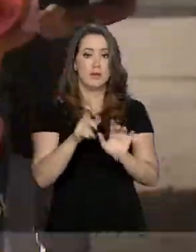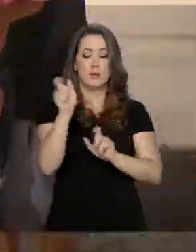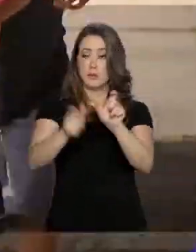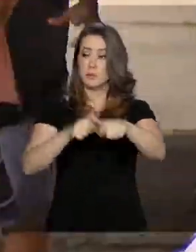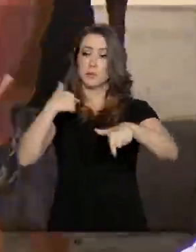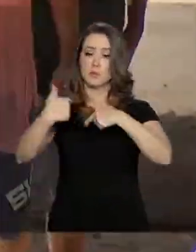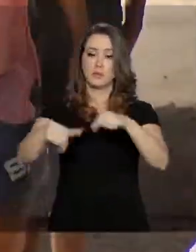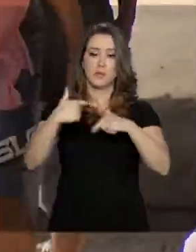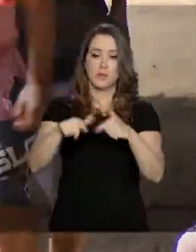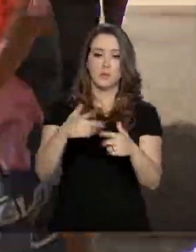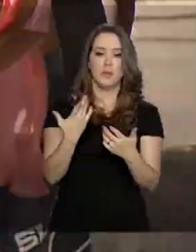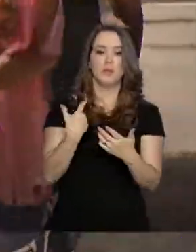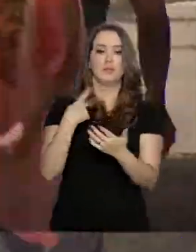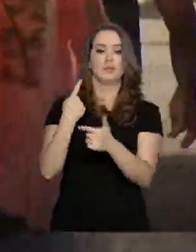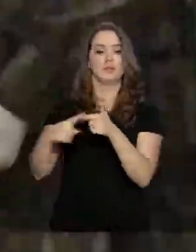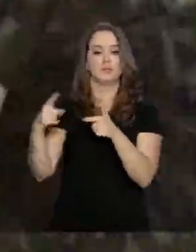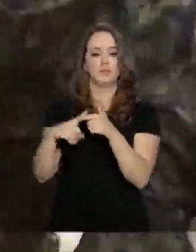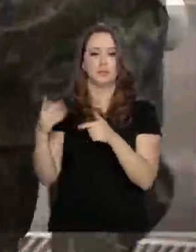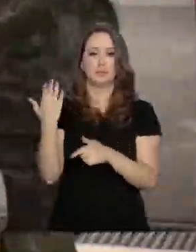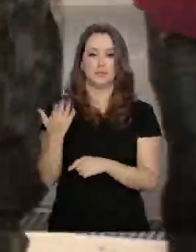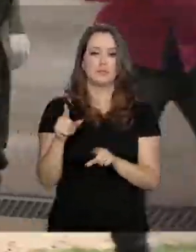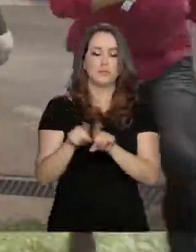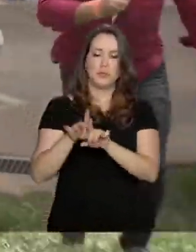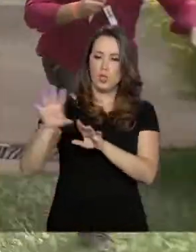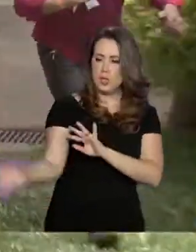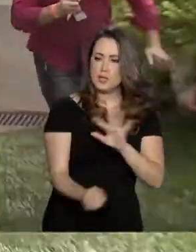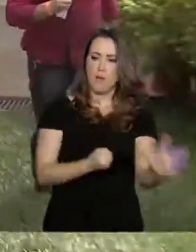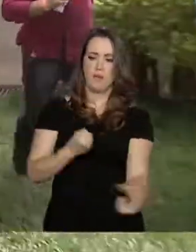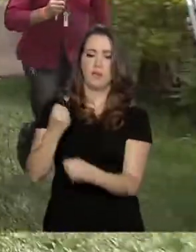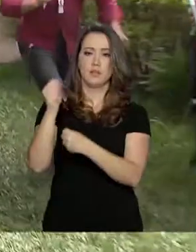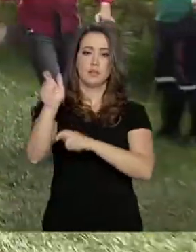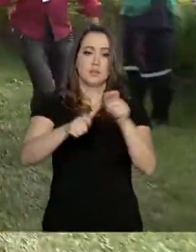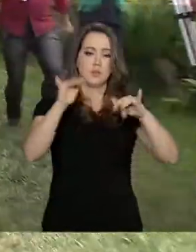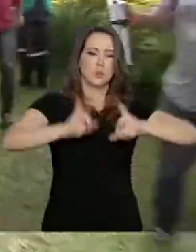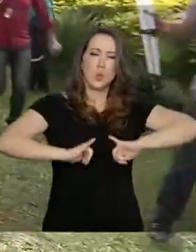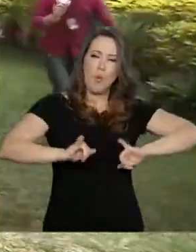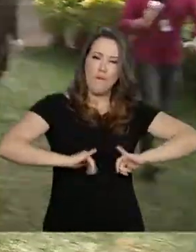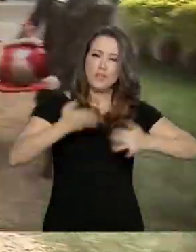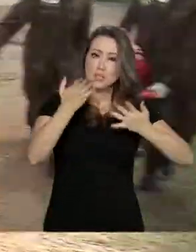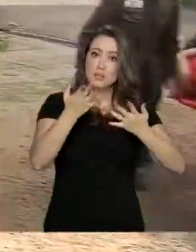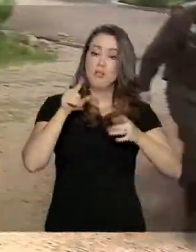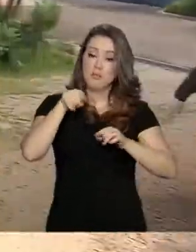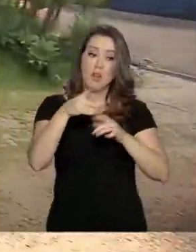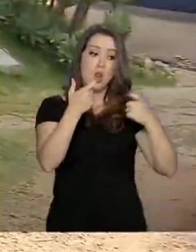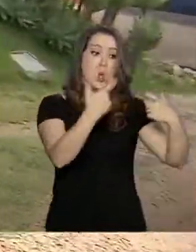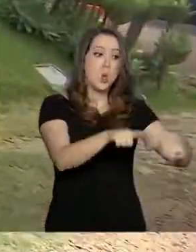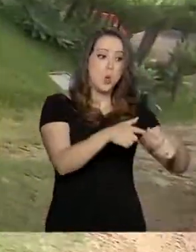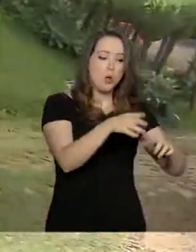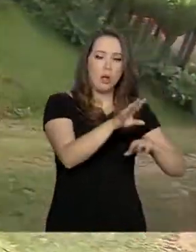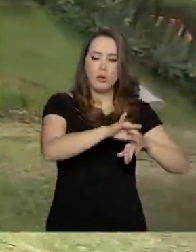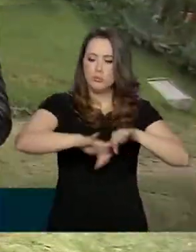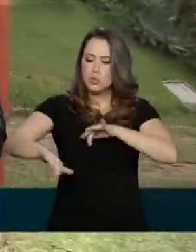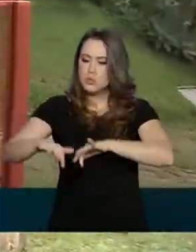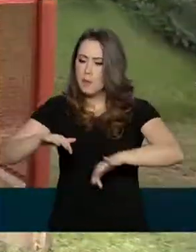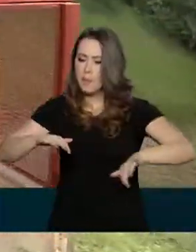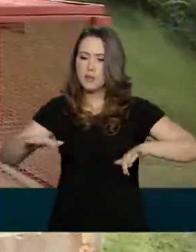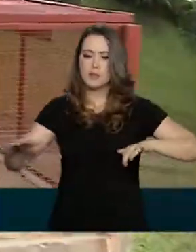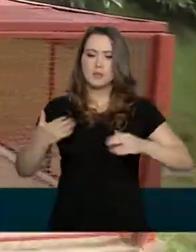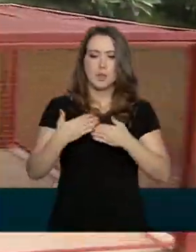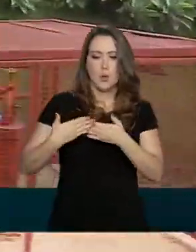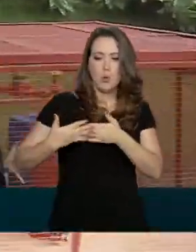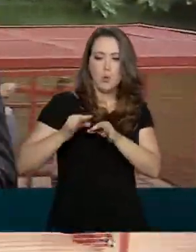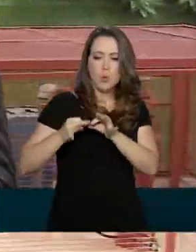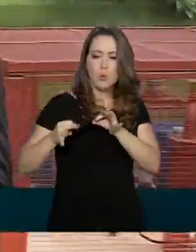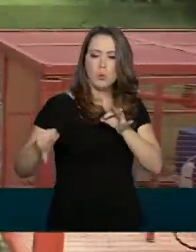atuam em acidentes aéreos. Assim que são resgatadas, as vítimas são encaminhadas para esta zona de triagem, que fica em uma área mais